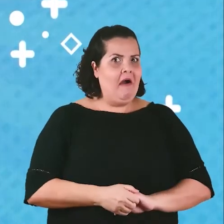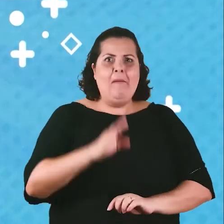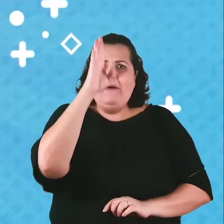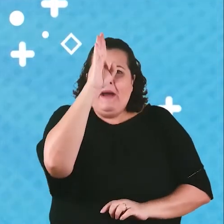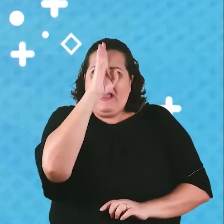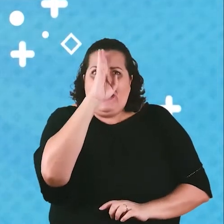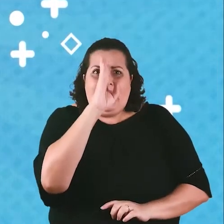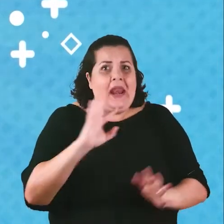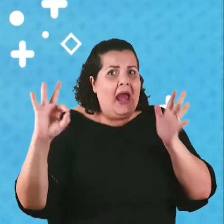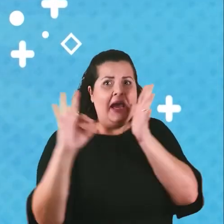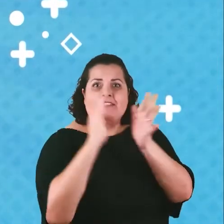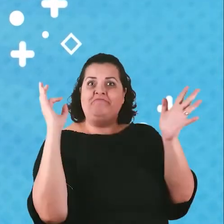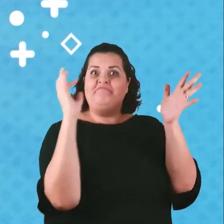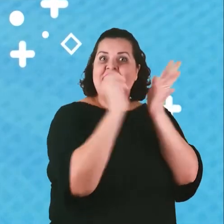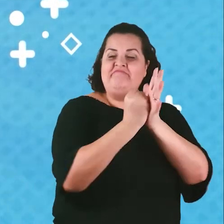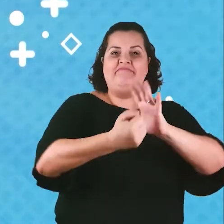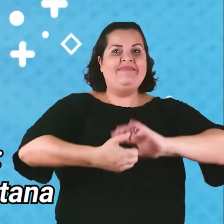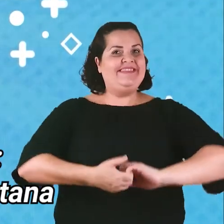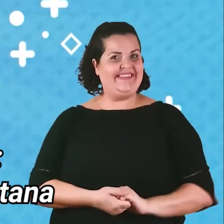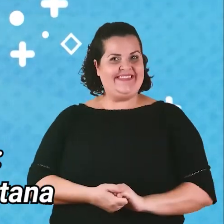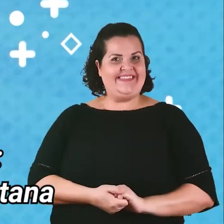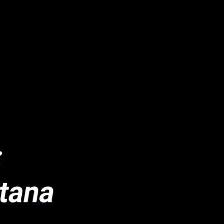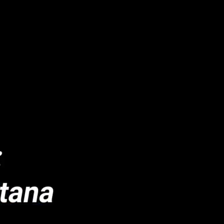Inscreva o seu grupo, é totalmente gratuito!